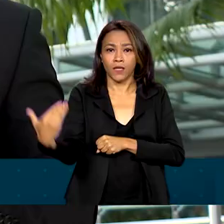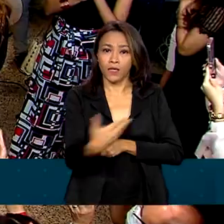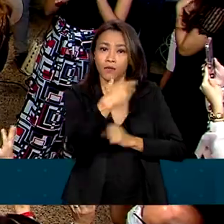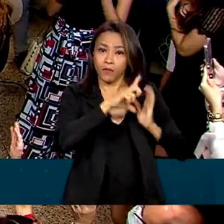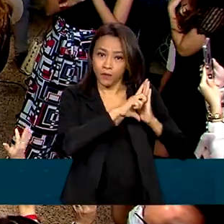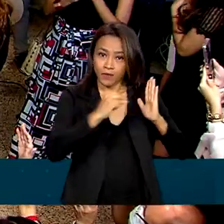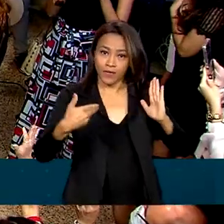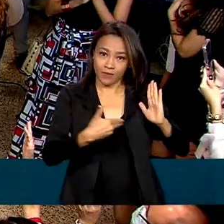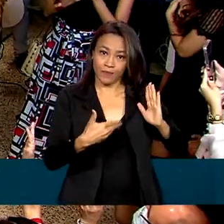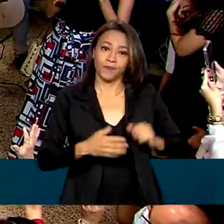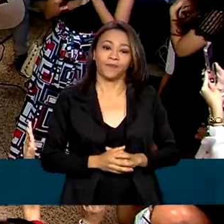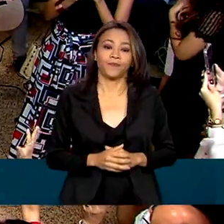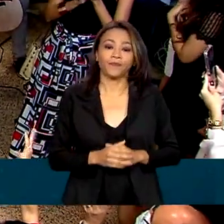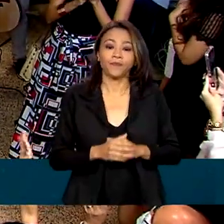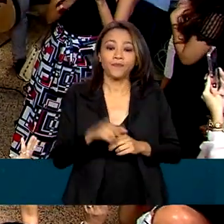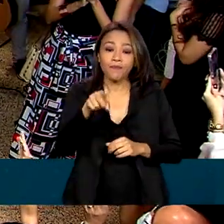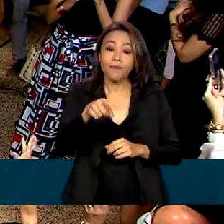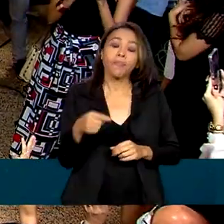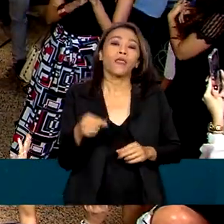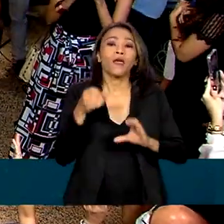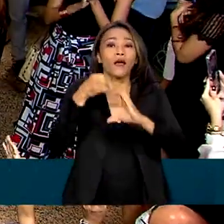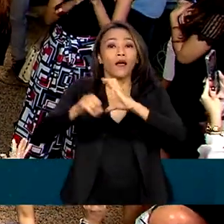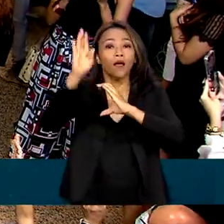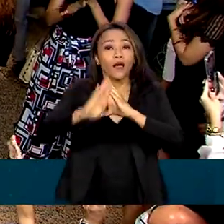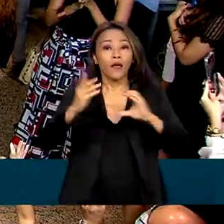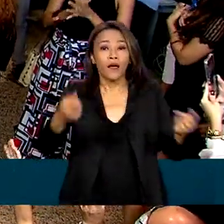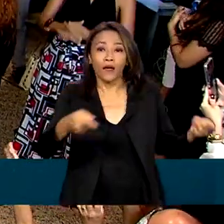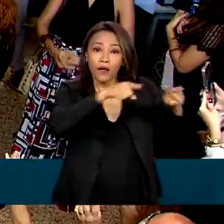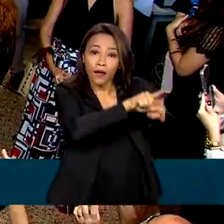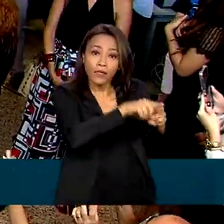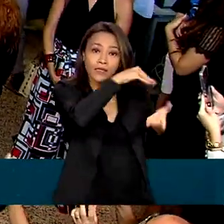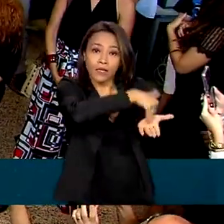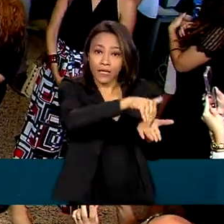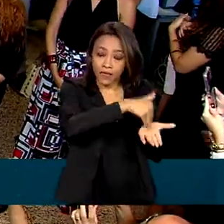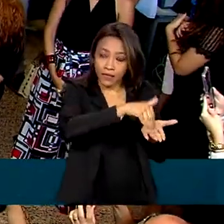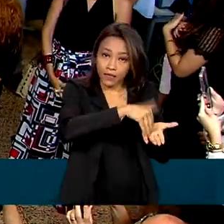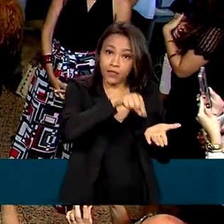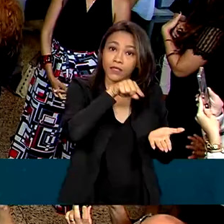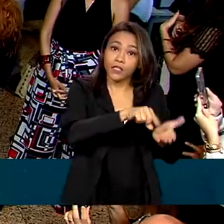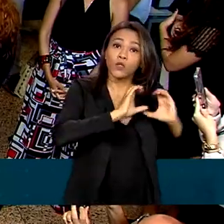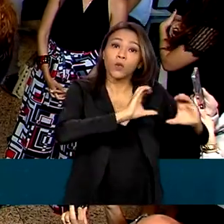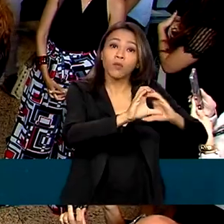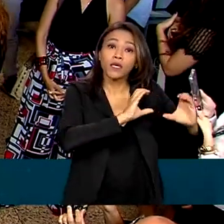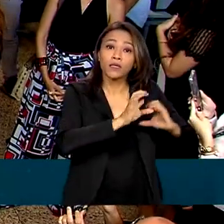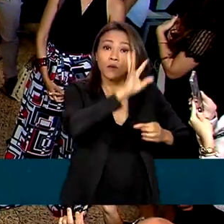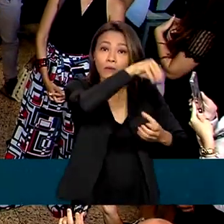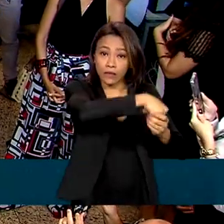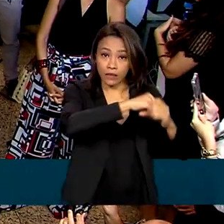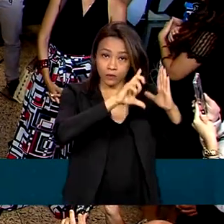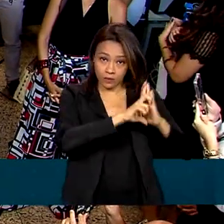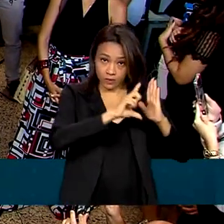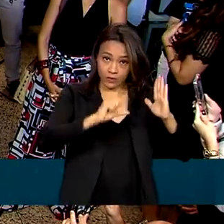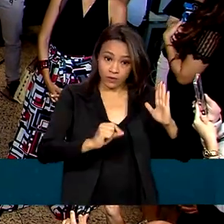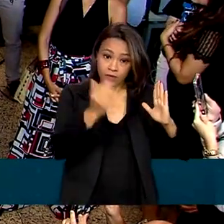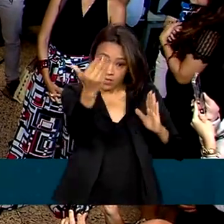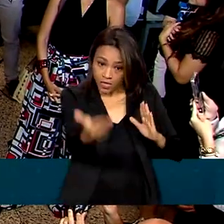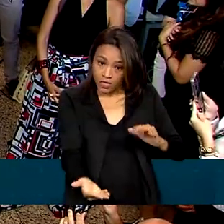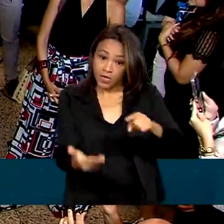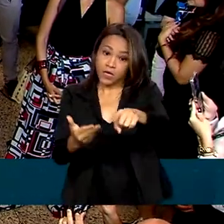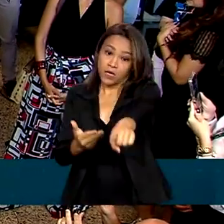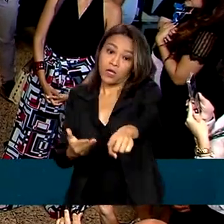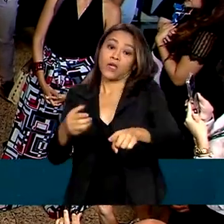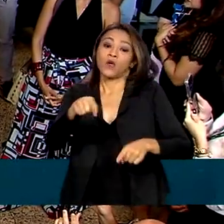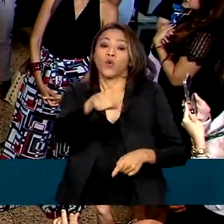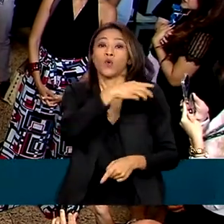Planalto. A EBC é vinculada à Secretaria de Comunicação Social da Presidência da República. O ministro-chefe da SECOM, Paulo